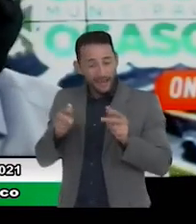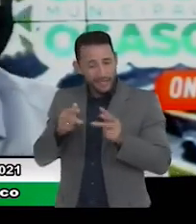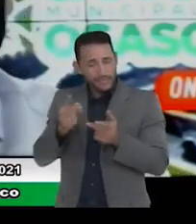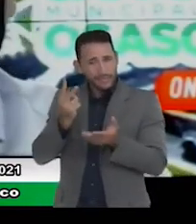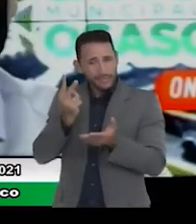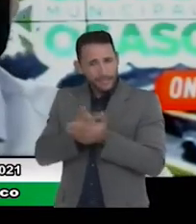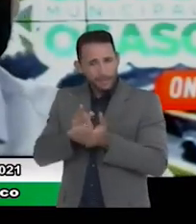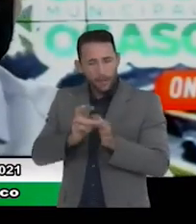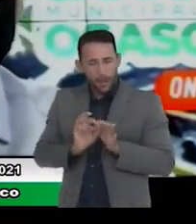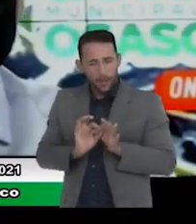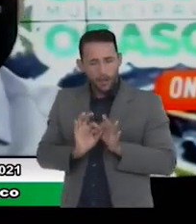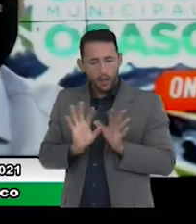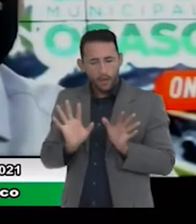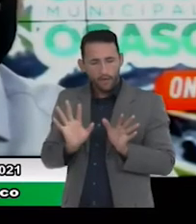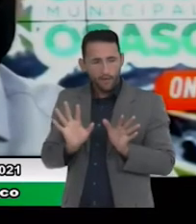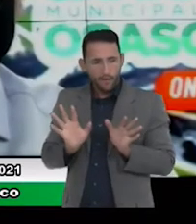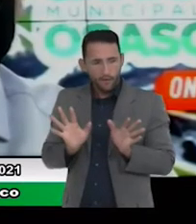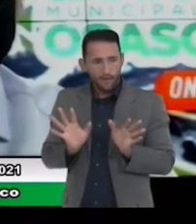disponível para trazer